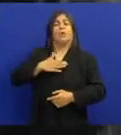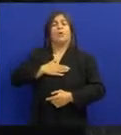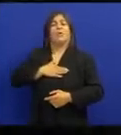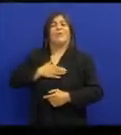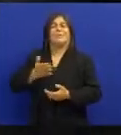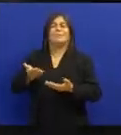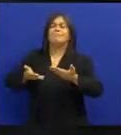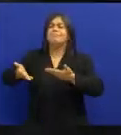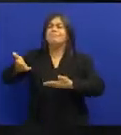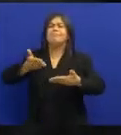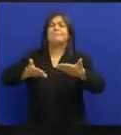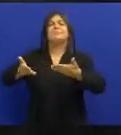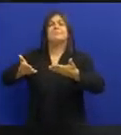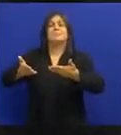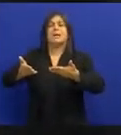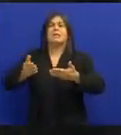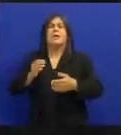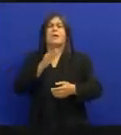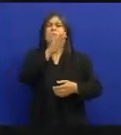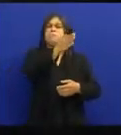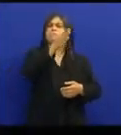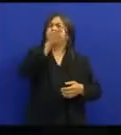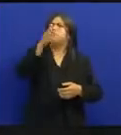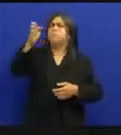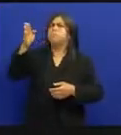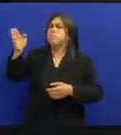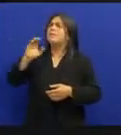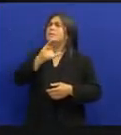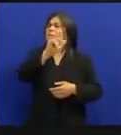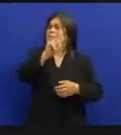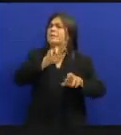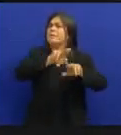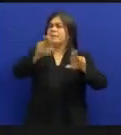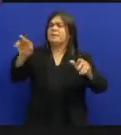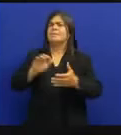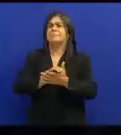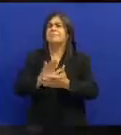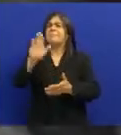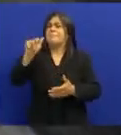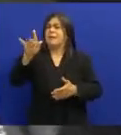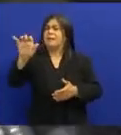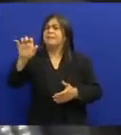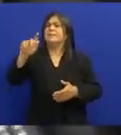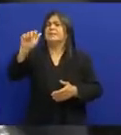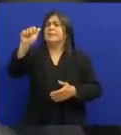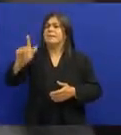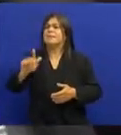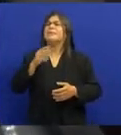frequentador Mas ele passeou Por outros cassinos Outras boates Em Campina Grande O Baile Azul